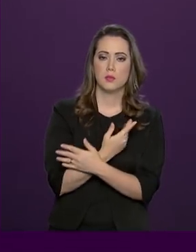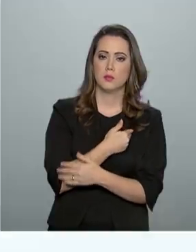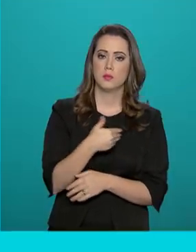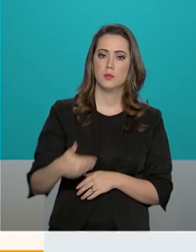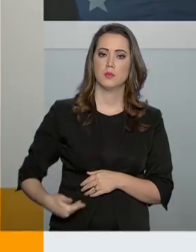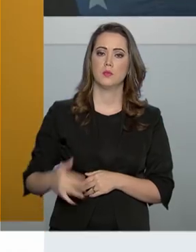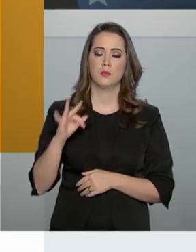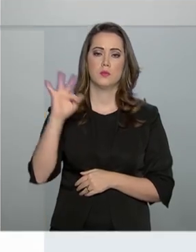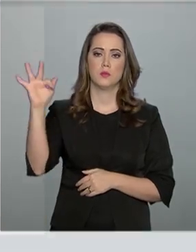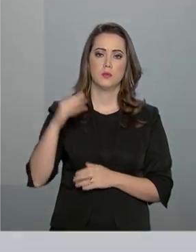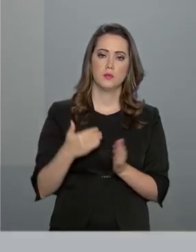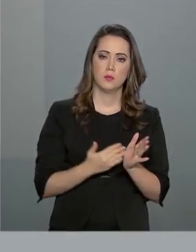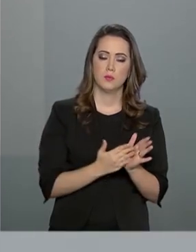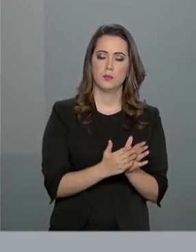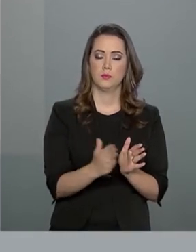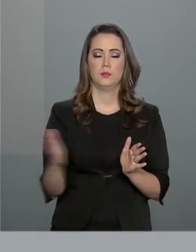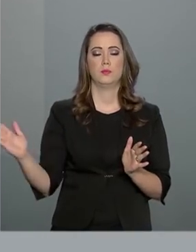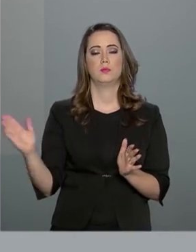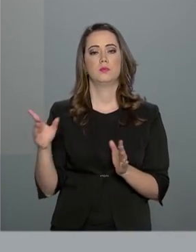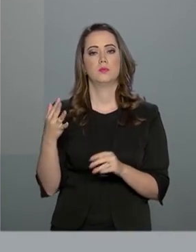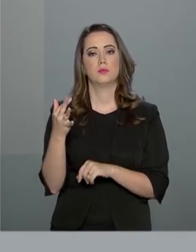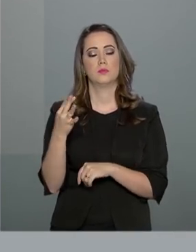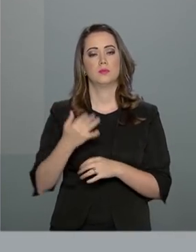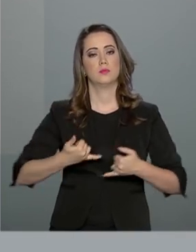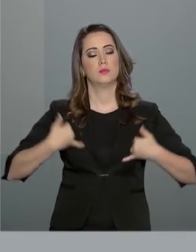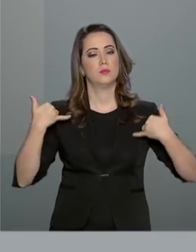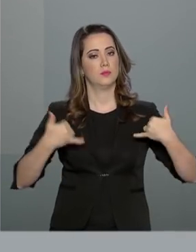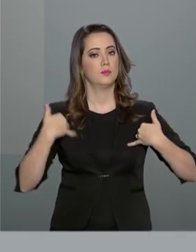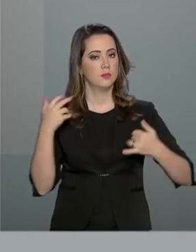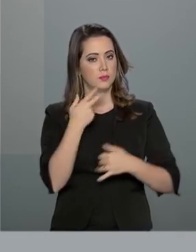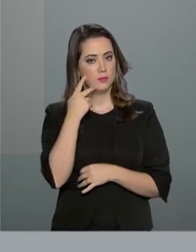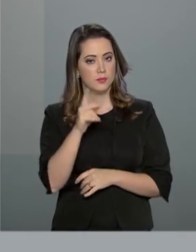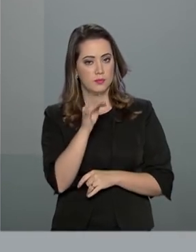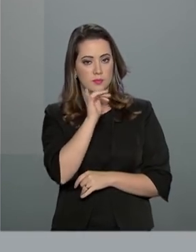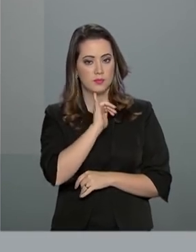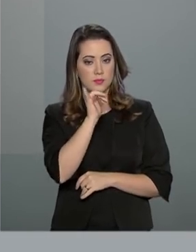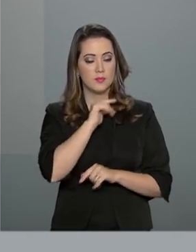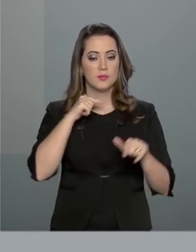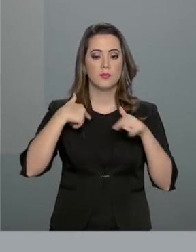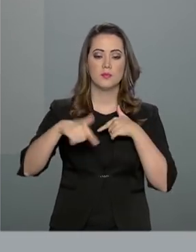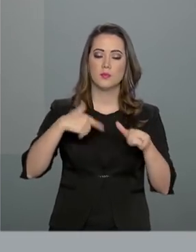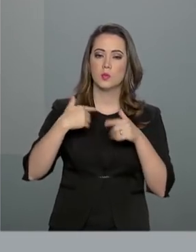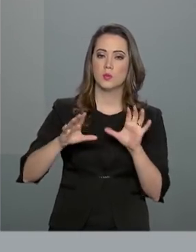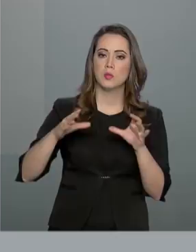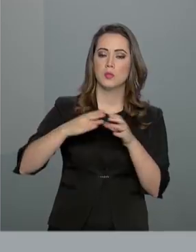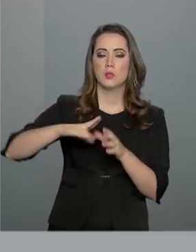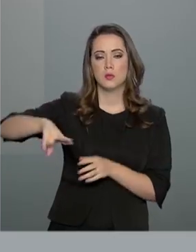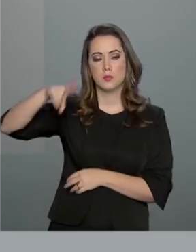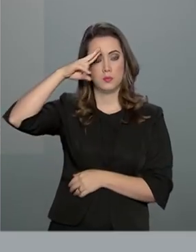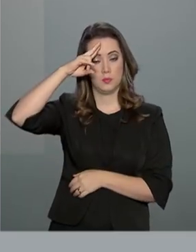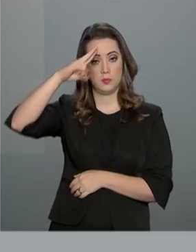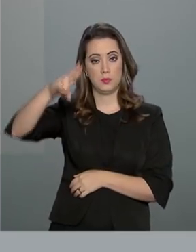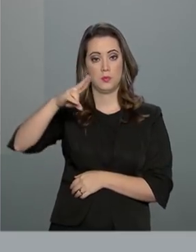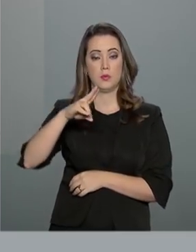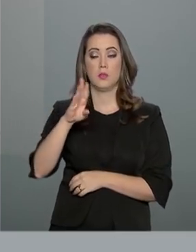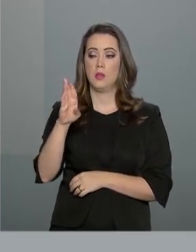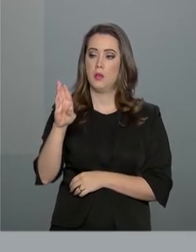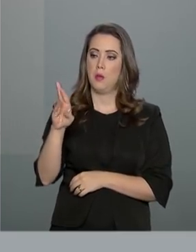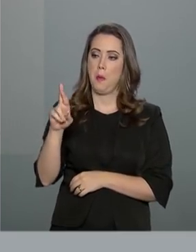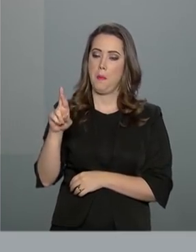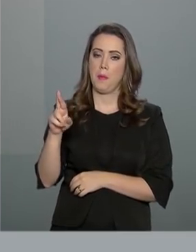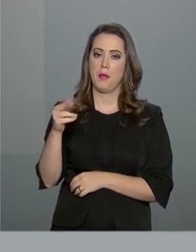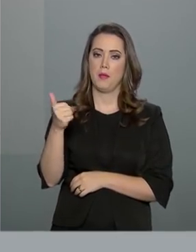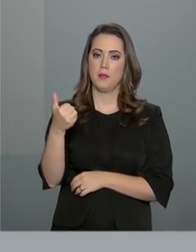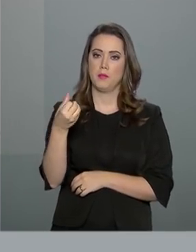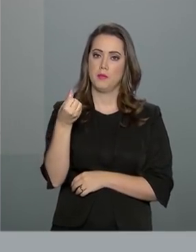pelo governo federal durante o período de festas. Ele destacou, por exemplo, o trabalho do Exército na BR-163 para